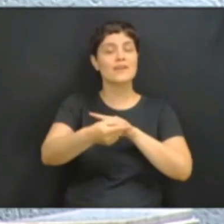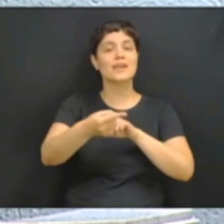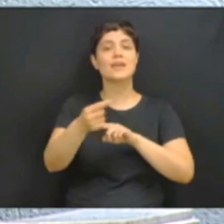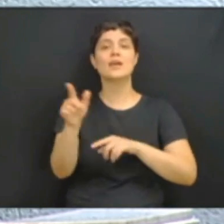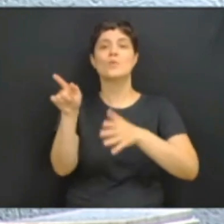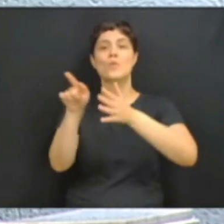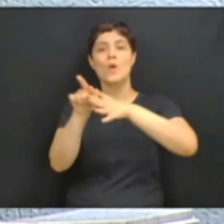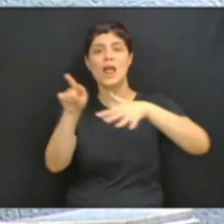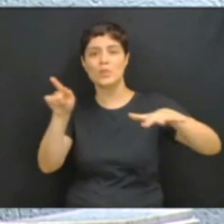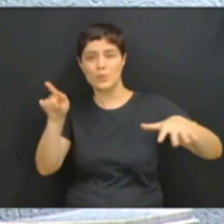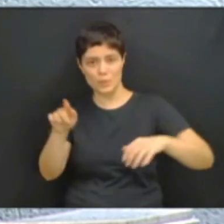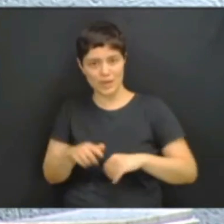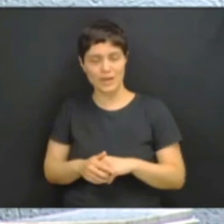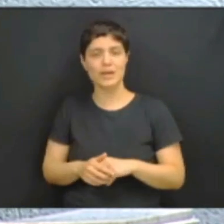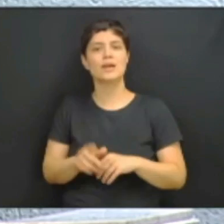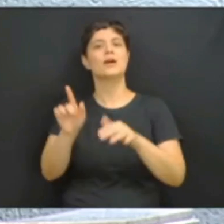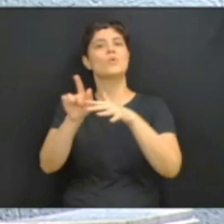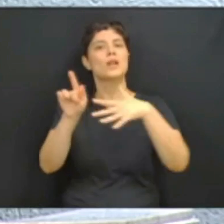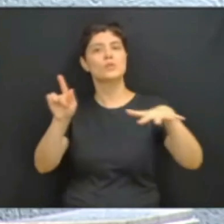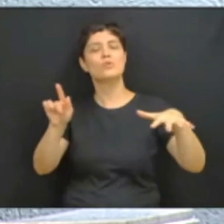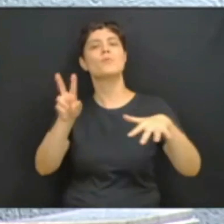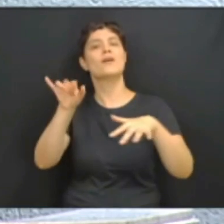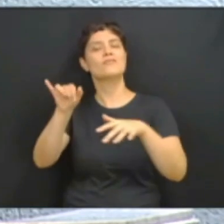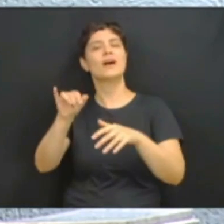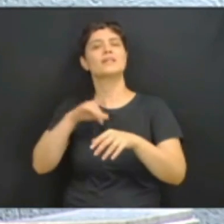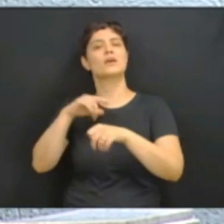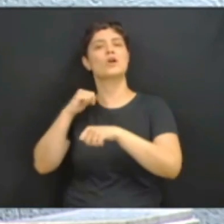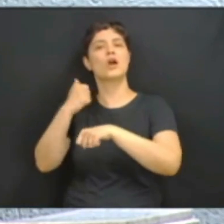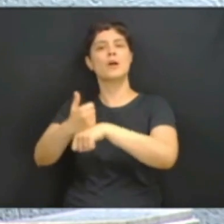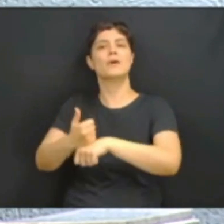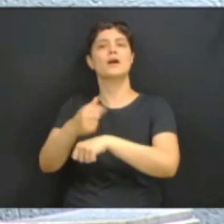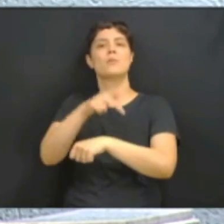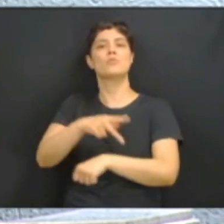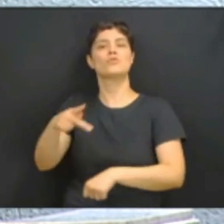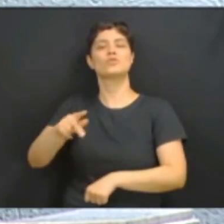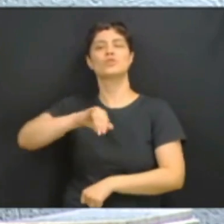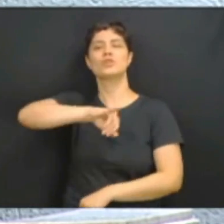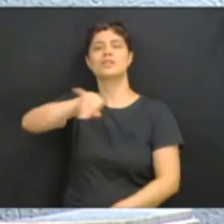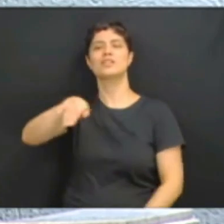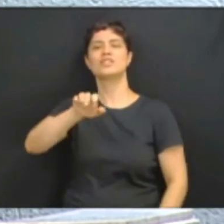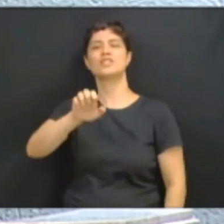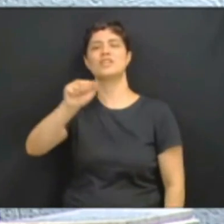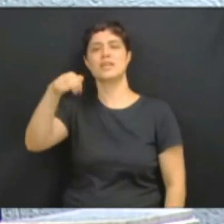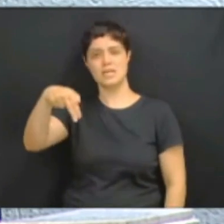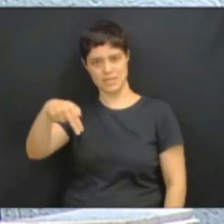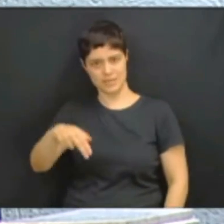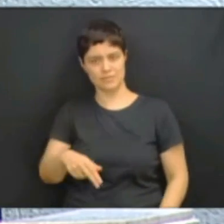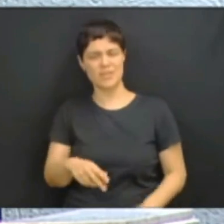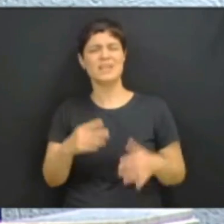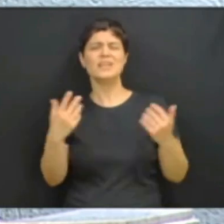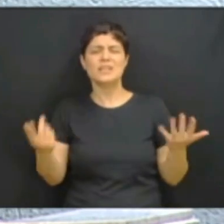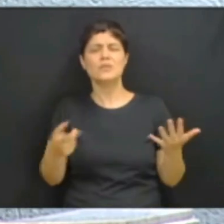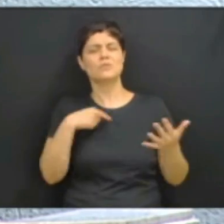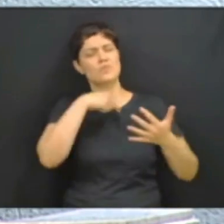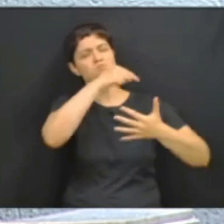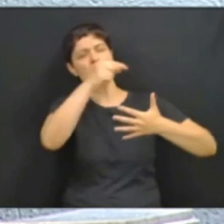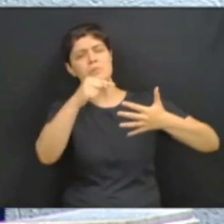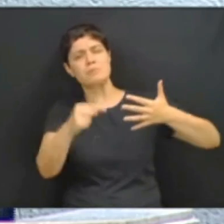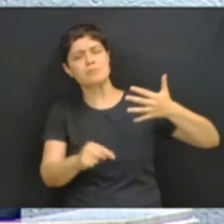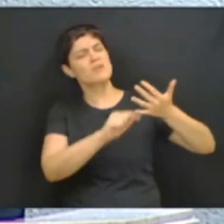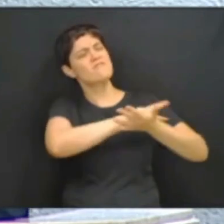Guaratuba ficará sob o comando do professor Jean Colbert Dias. E assim são vários e vários